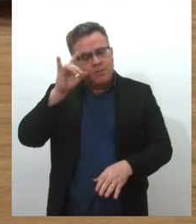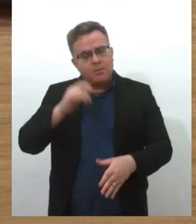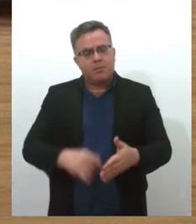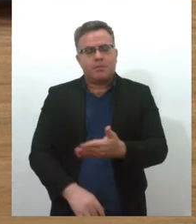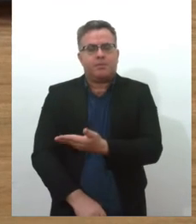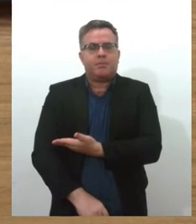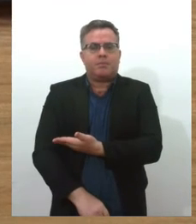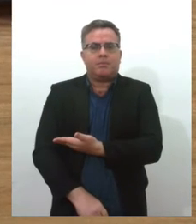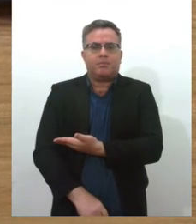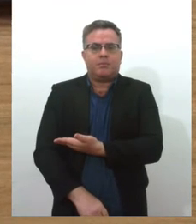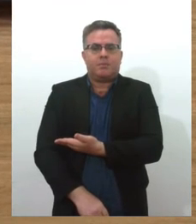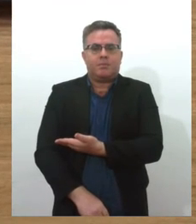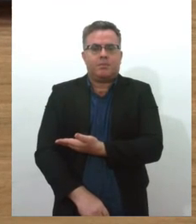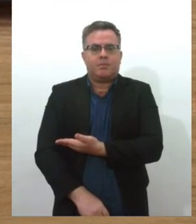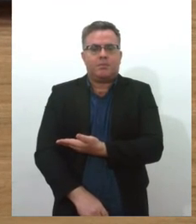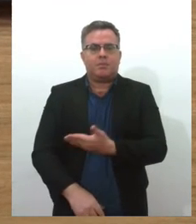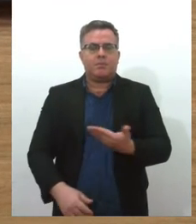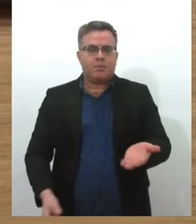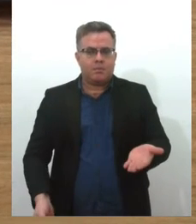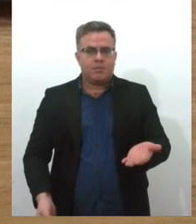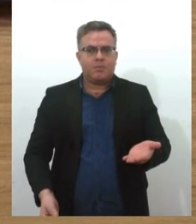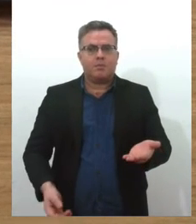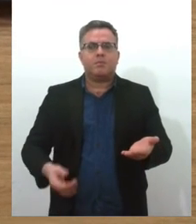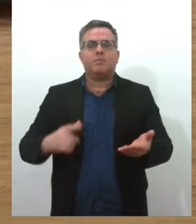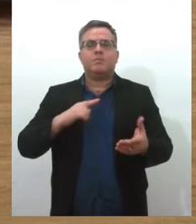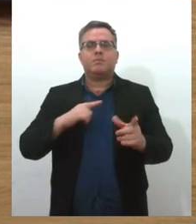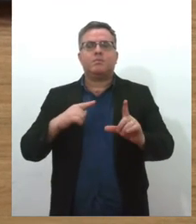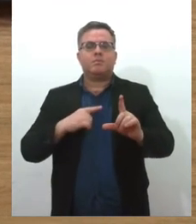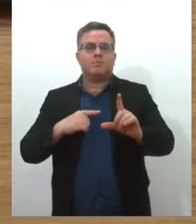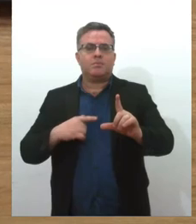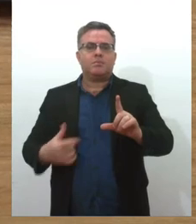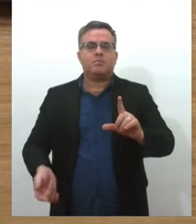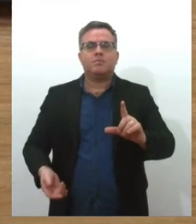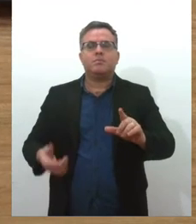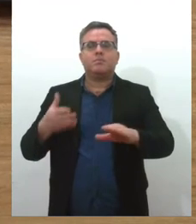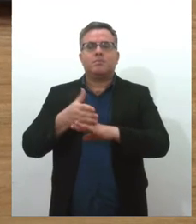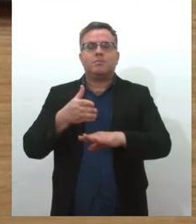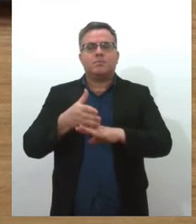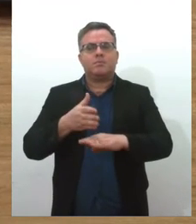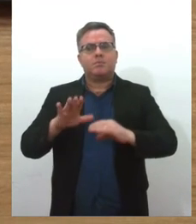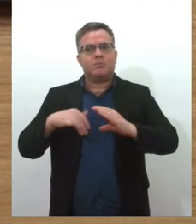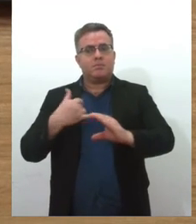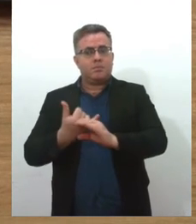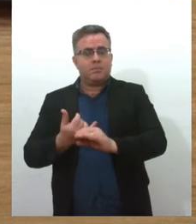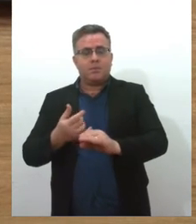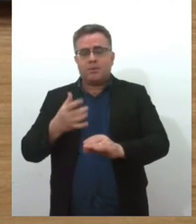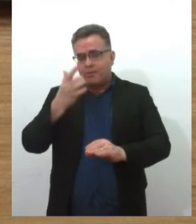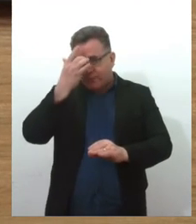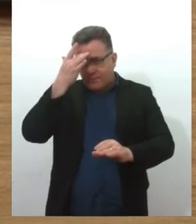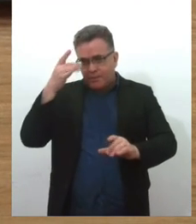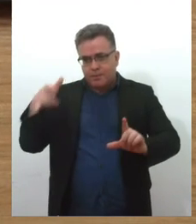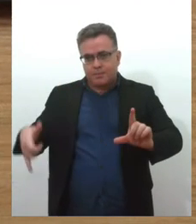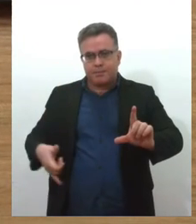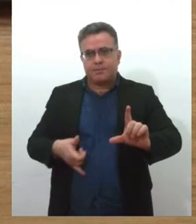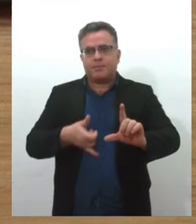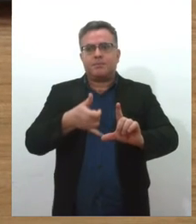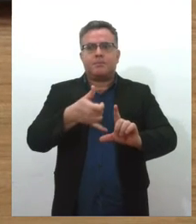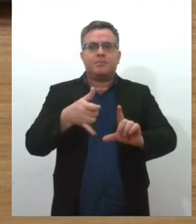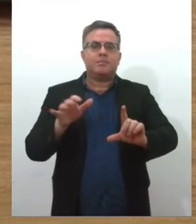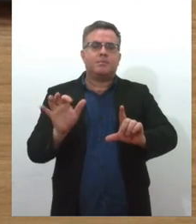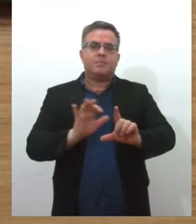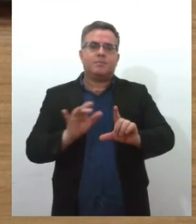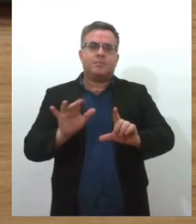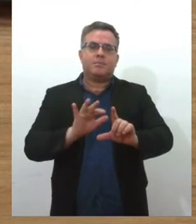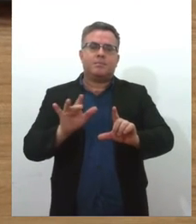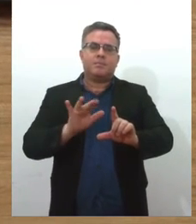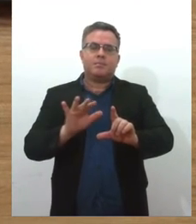Alese 5.2, no Twitter arroba TV Alese e para acessar o nosso canal do YouTube, posicione a câmera do seu celular no QR